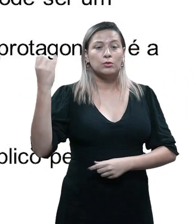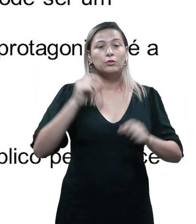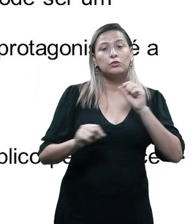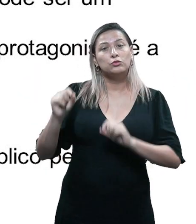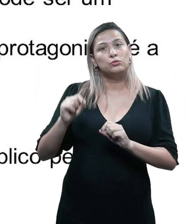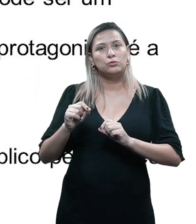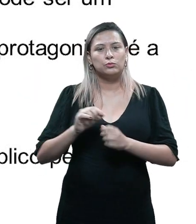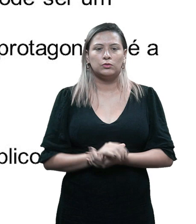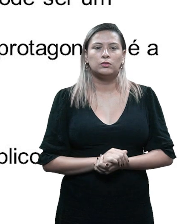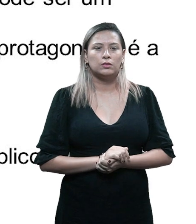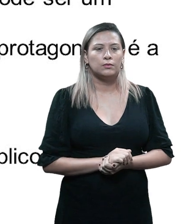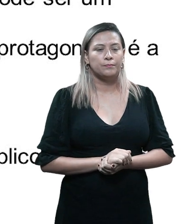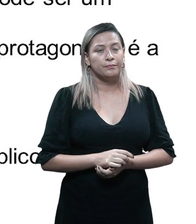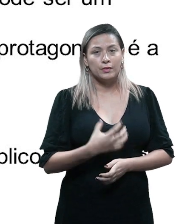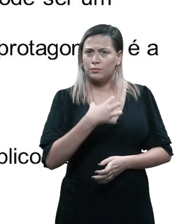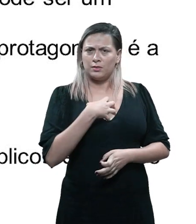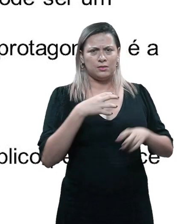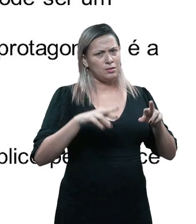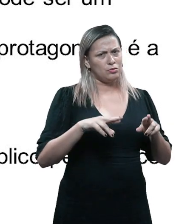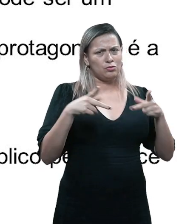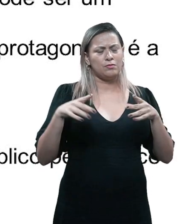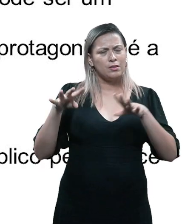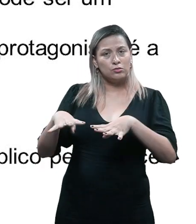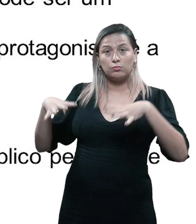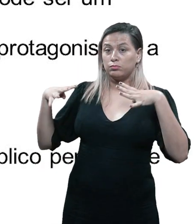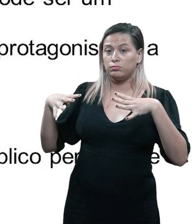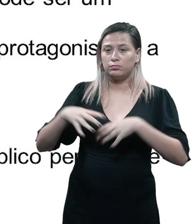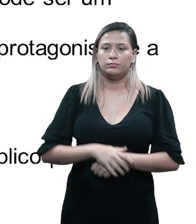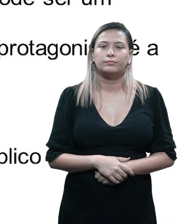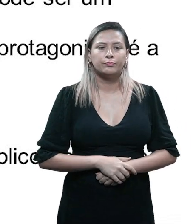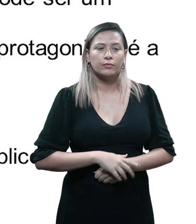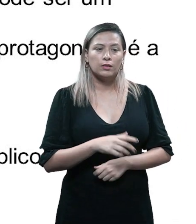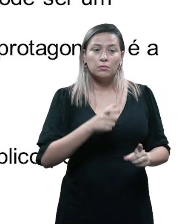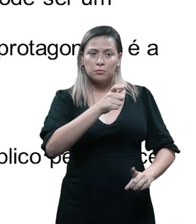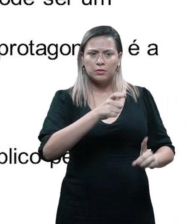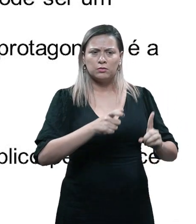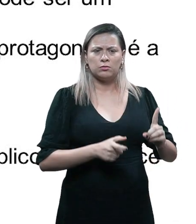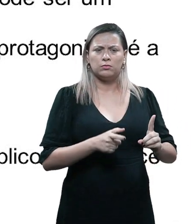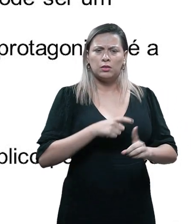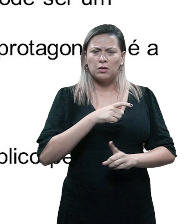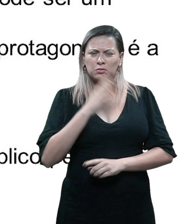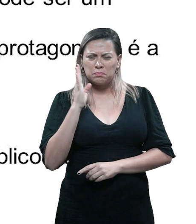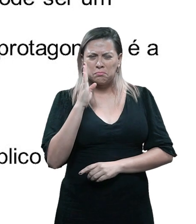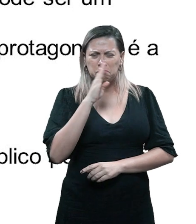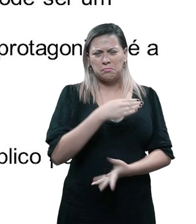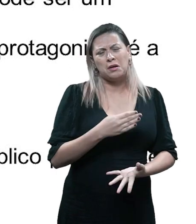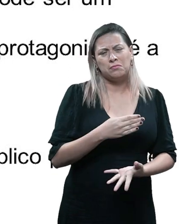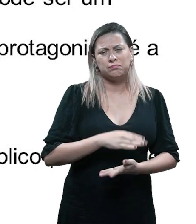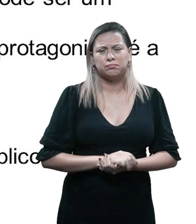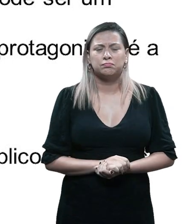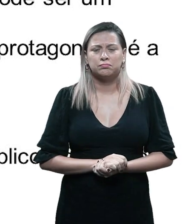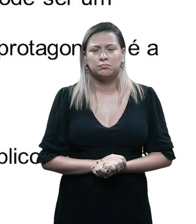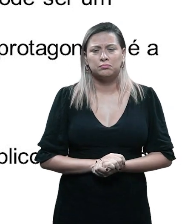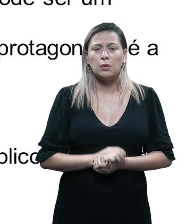fique indiferente ao público. Um personagem abominável que tenha um mero resquício de se redimir